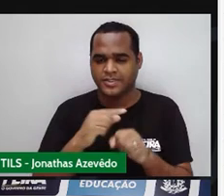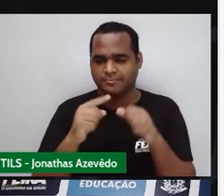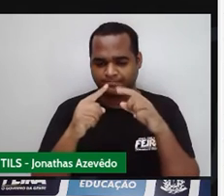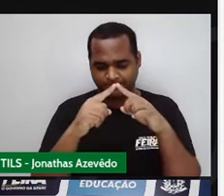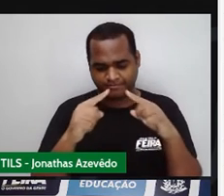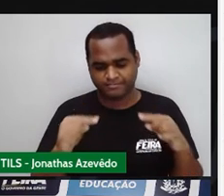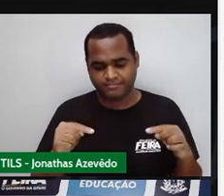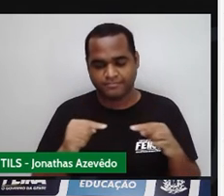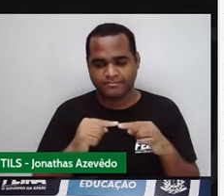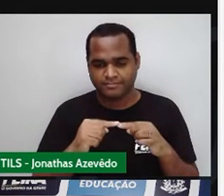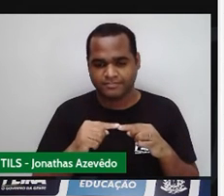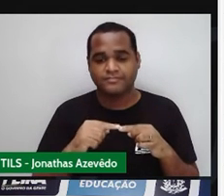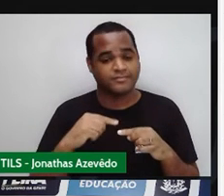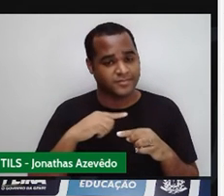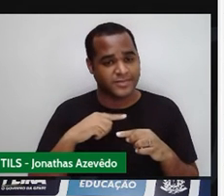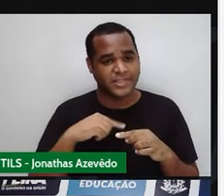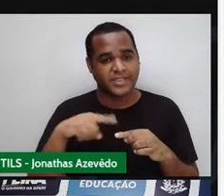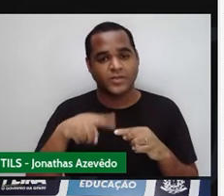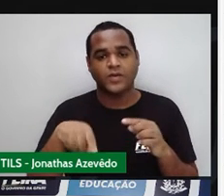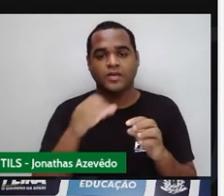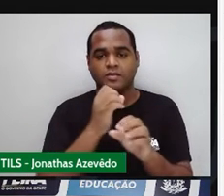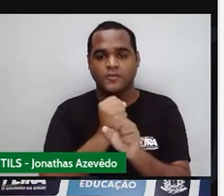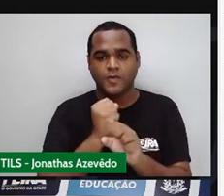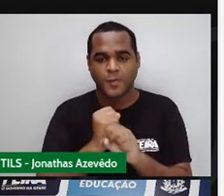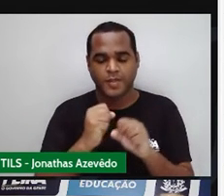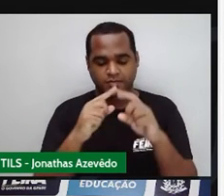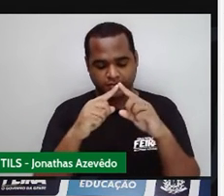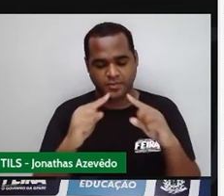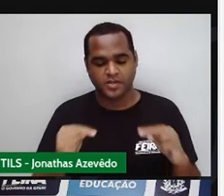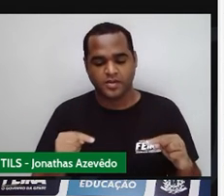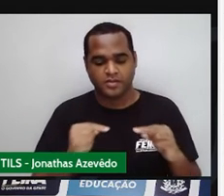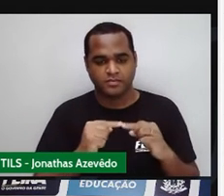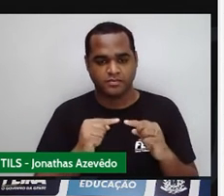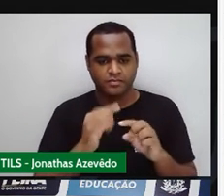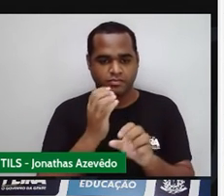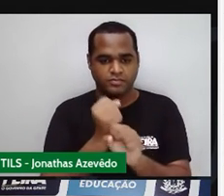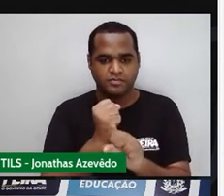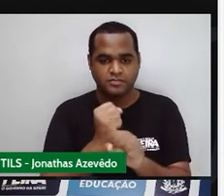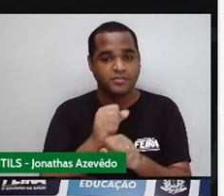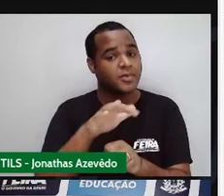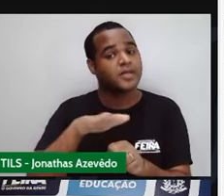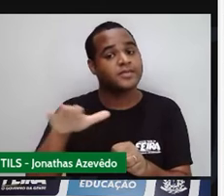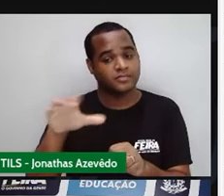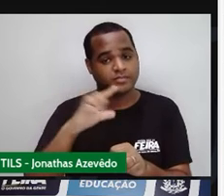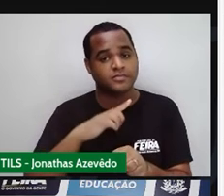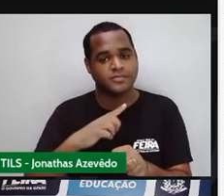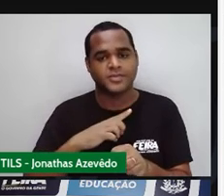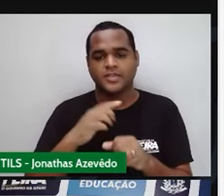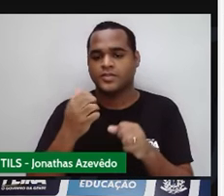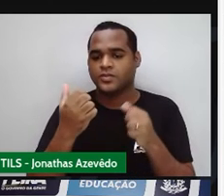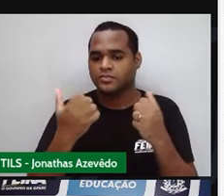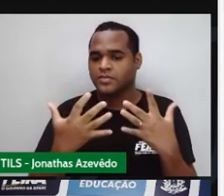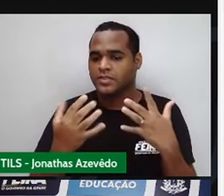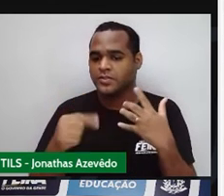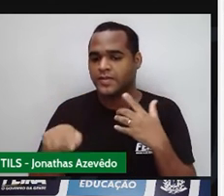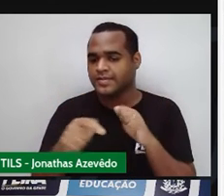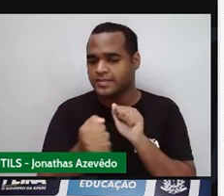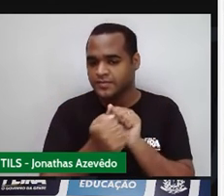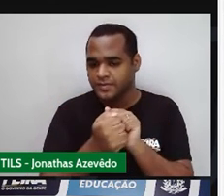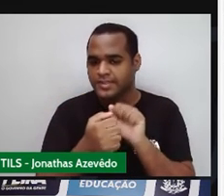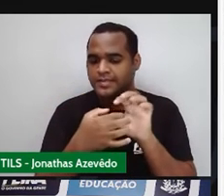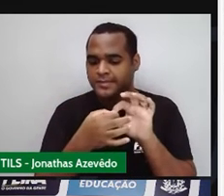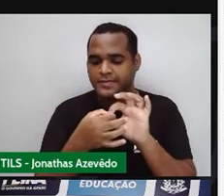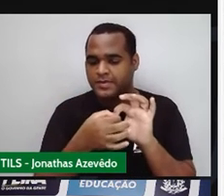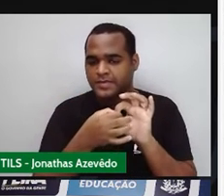Se a gente soma a área desses dois triângulos, a gente tem a área do trapézio. Porque a gente junta os triângulos para virar o